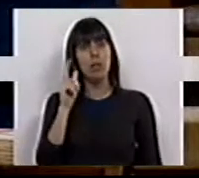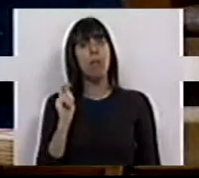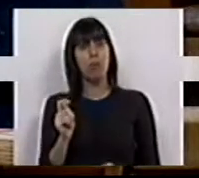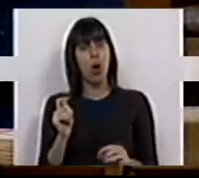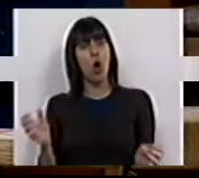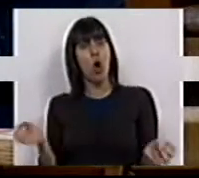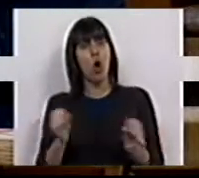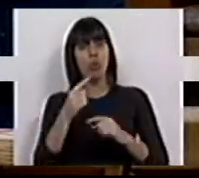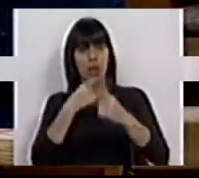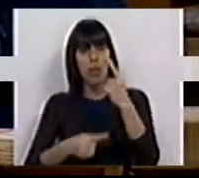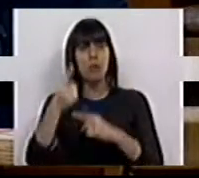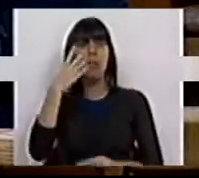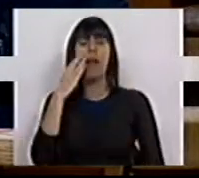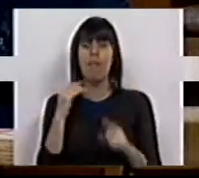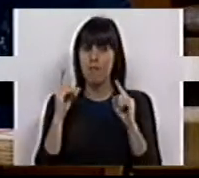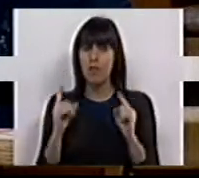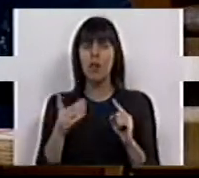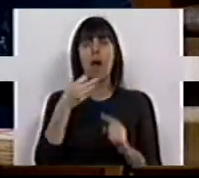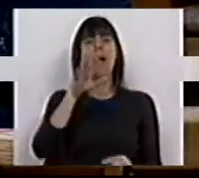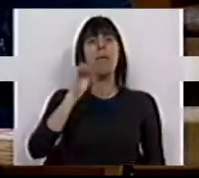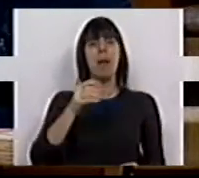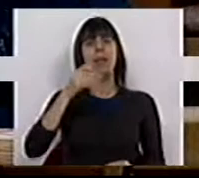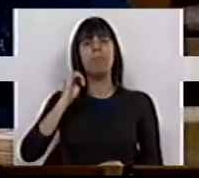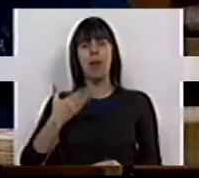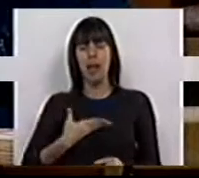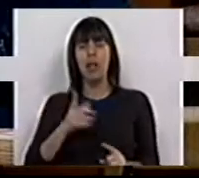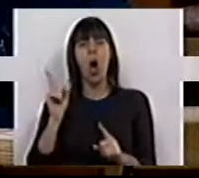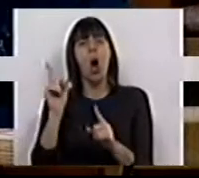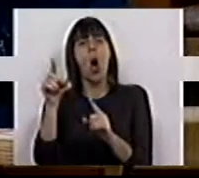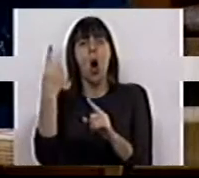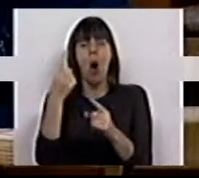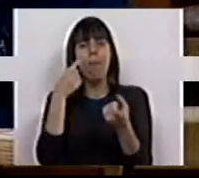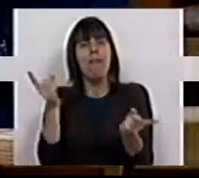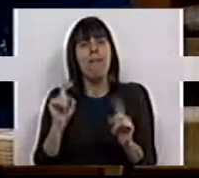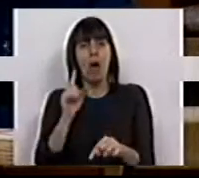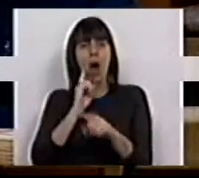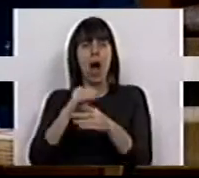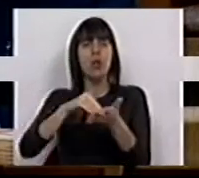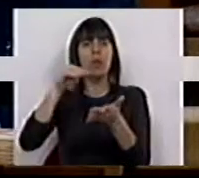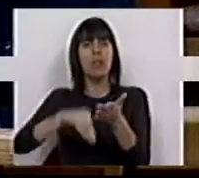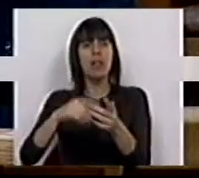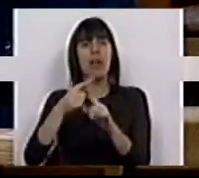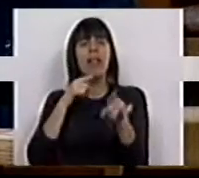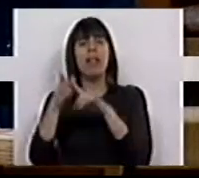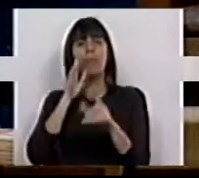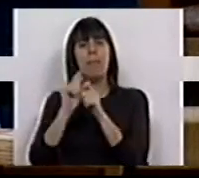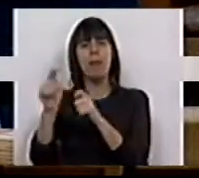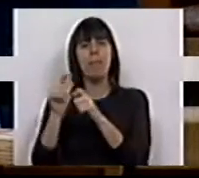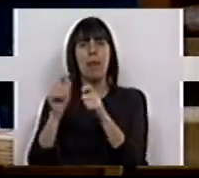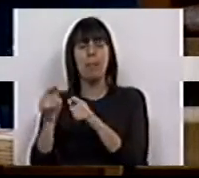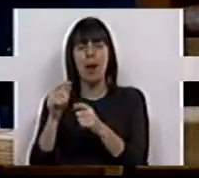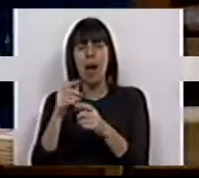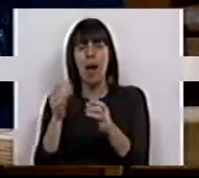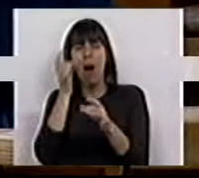Esquerda não tivesse denunciado a vergonha, PS e PSD teriam passado a reposição das subvenções aos deputados entre os